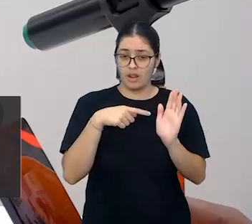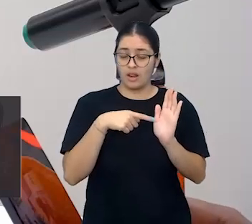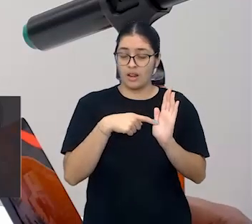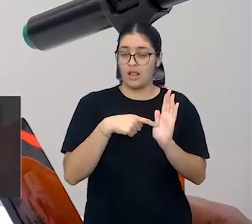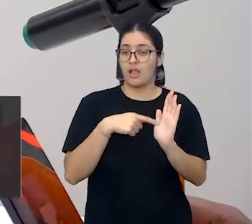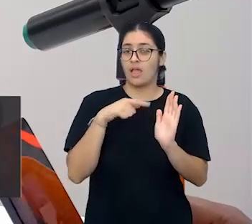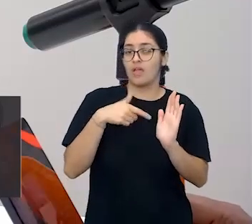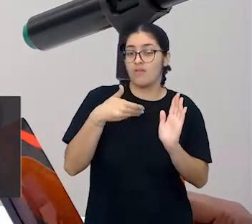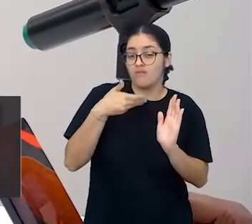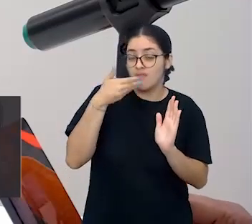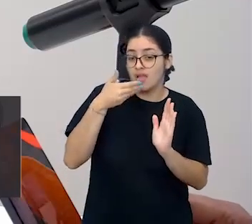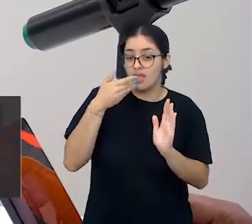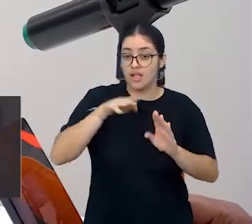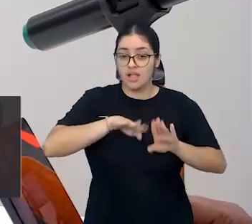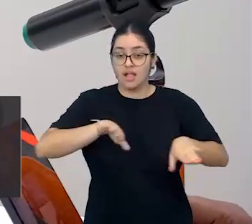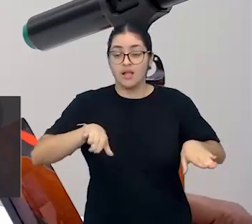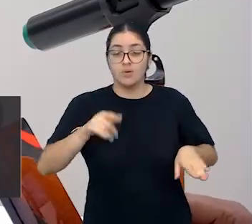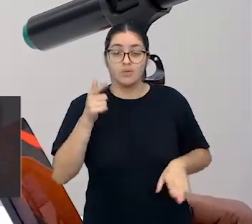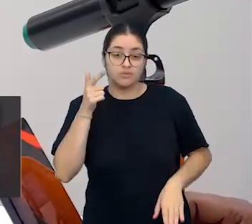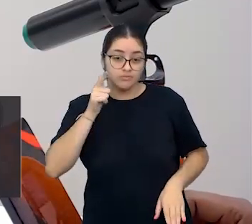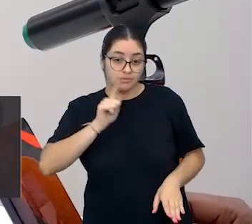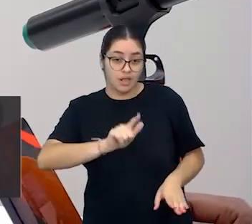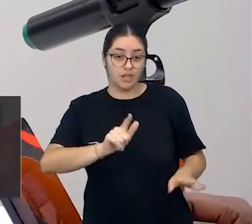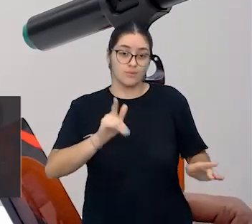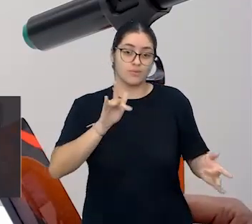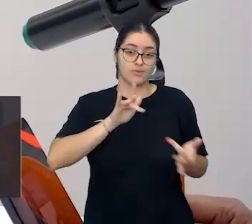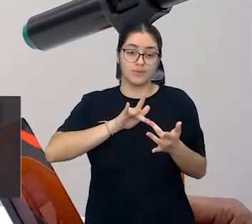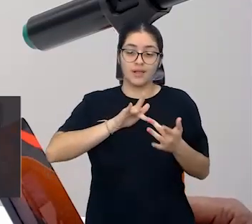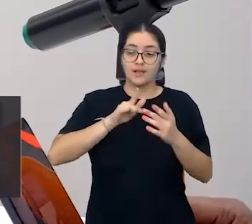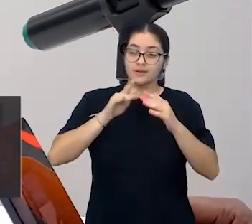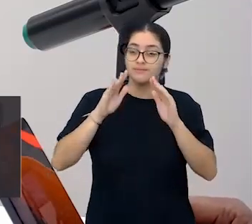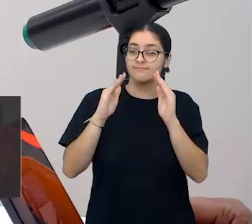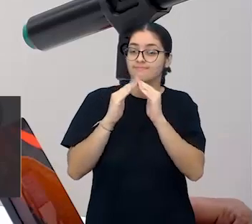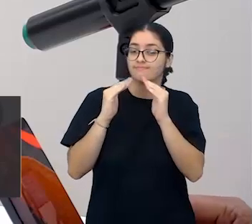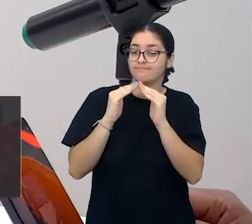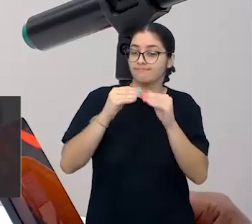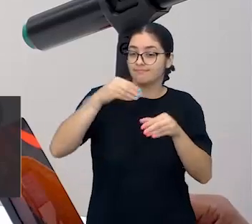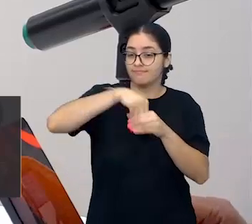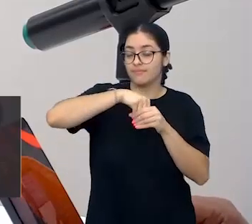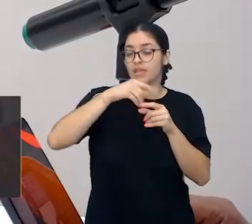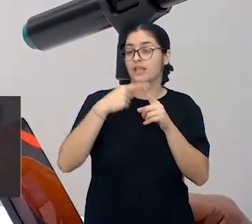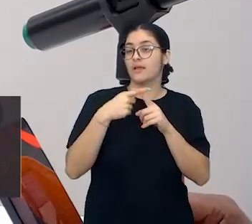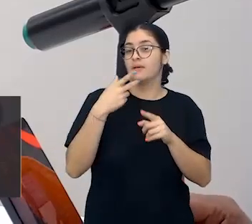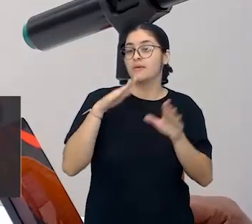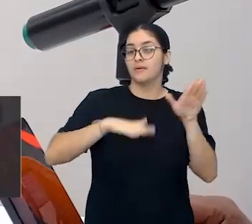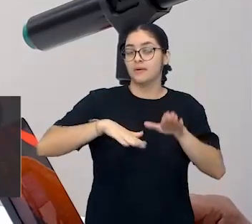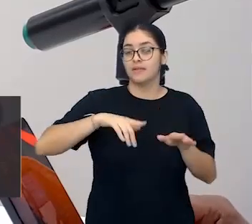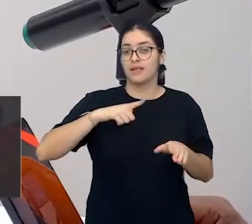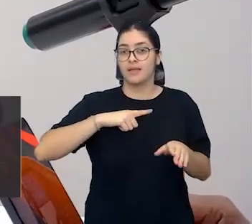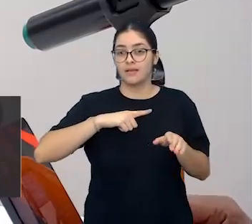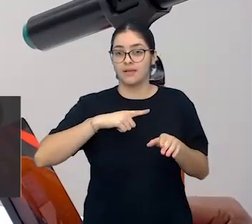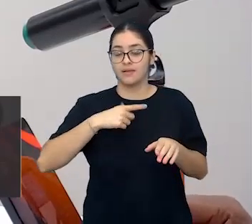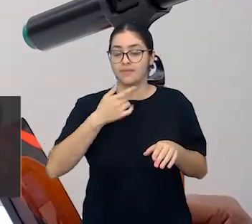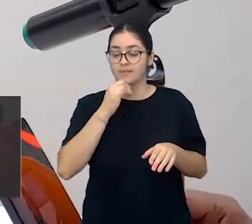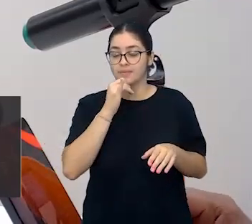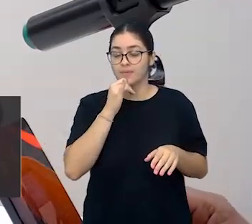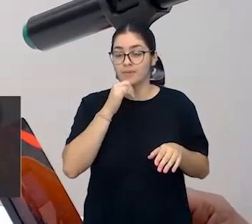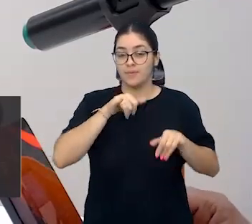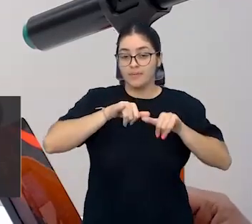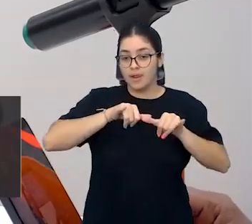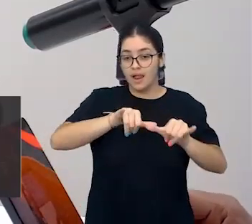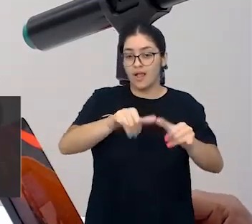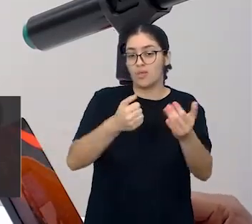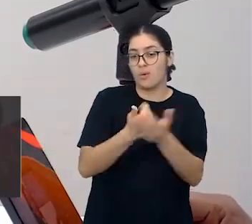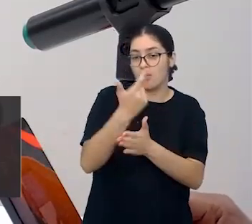muito fácil da criança ter contato ainda dentro de casa, ao lado dos pais, porque normalmente tem a lista do mercado, tem a lista de